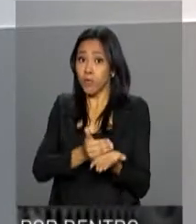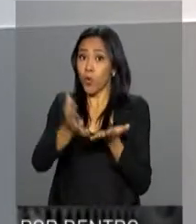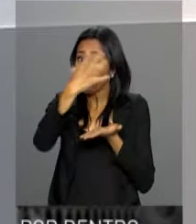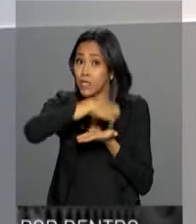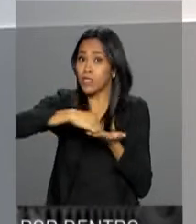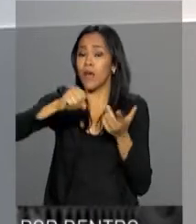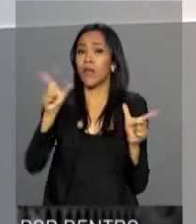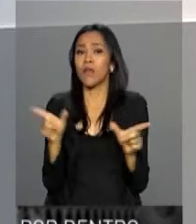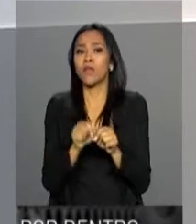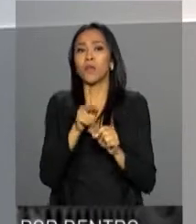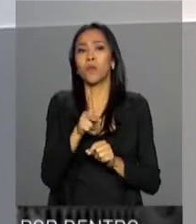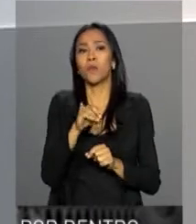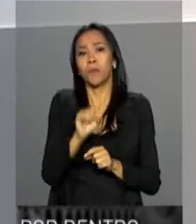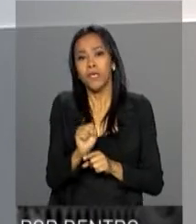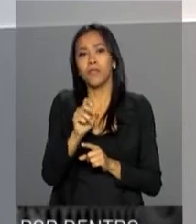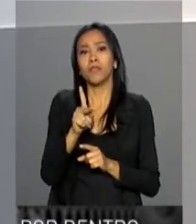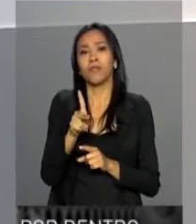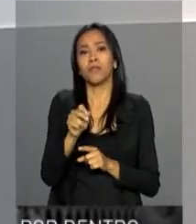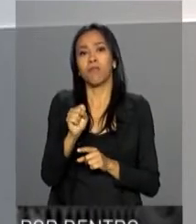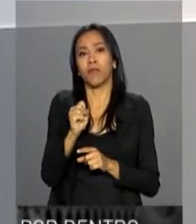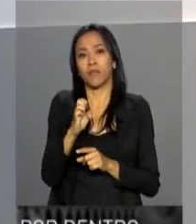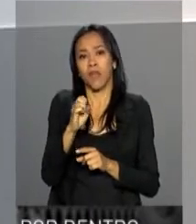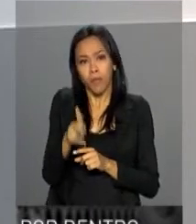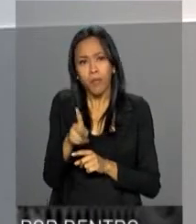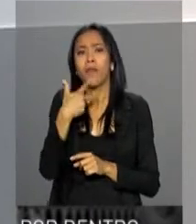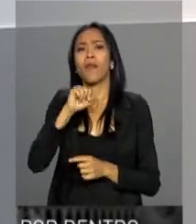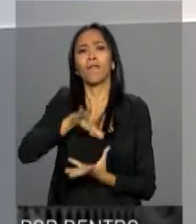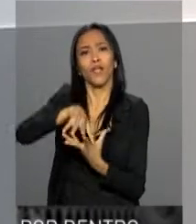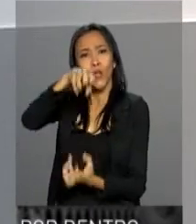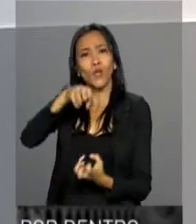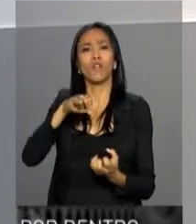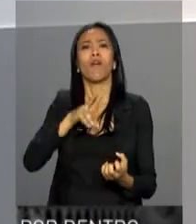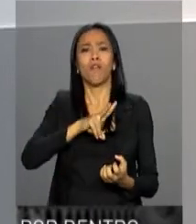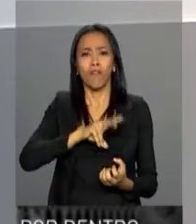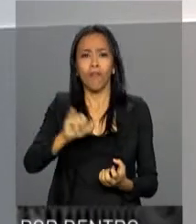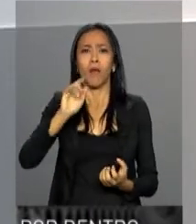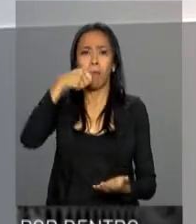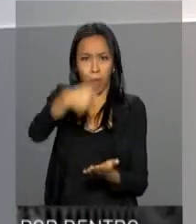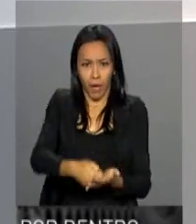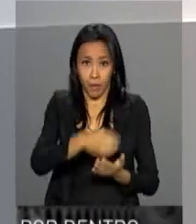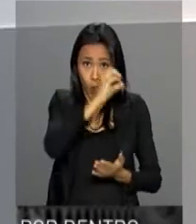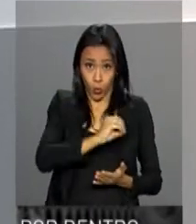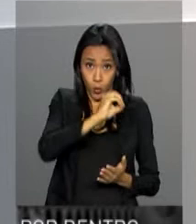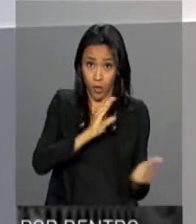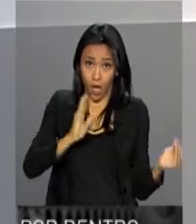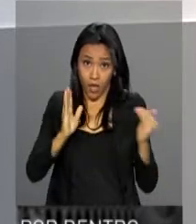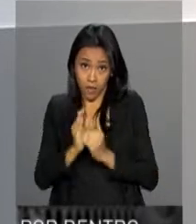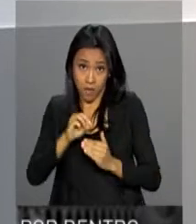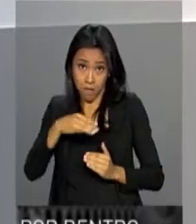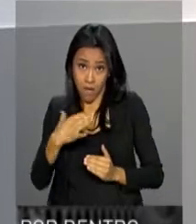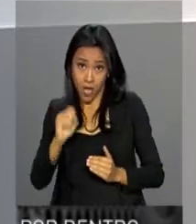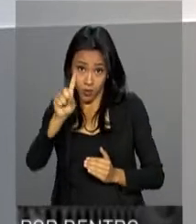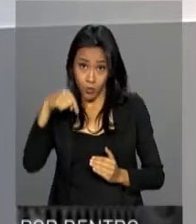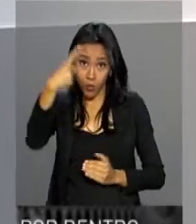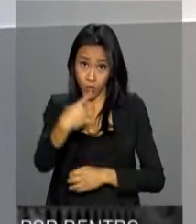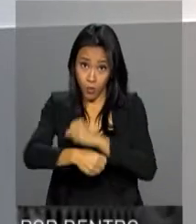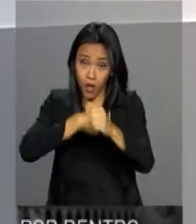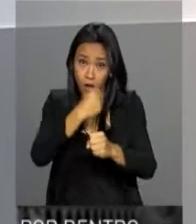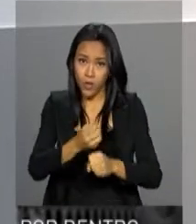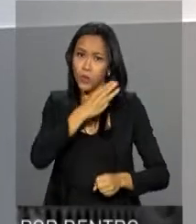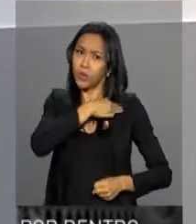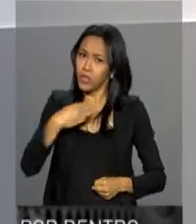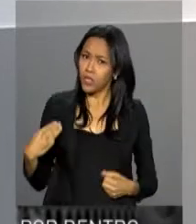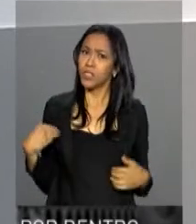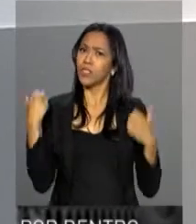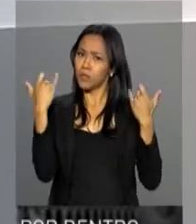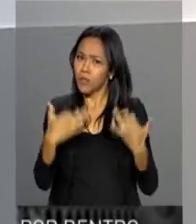do PIS-PASEP para idosos. O pagamento vai de outubro até março do ano que vem. Para o ministro do Trabalho, Ronaldo Nogueira, a medida